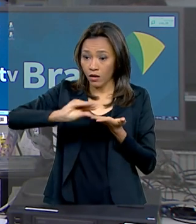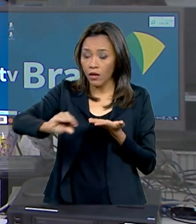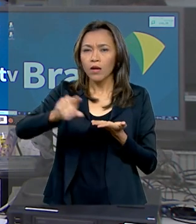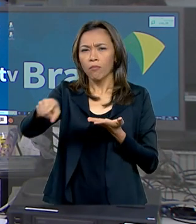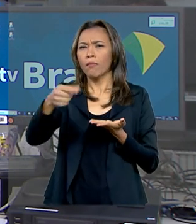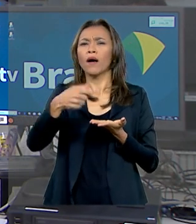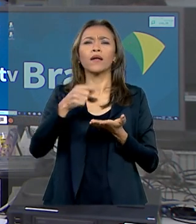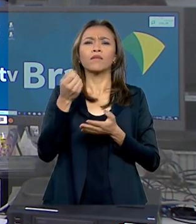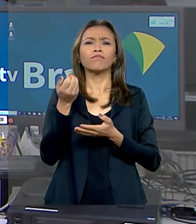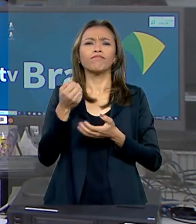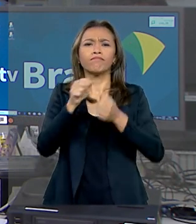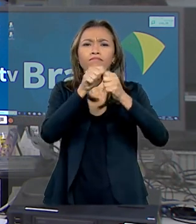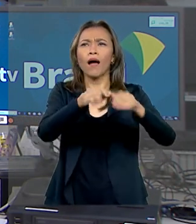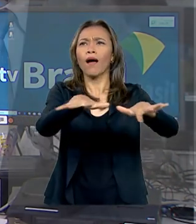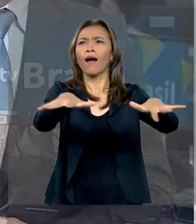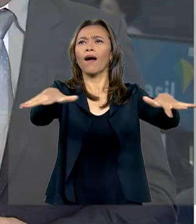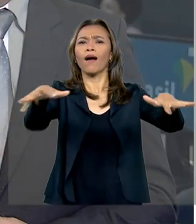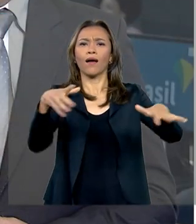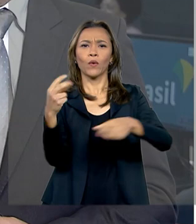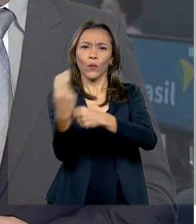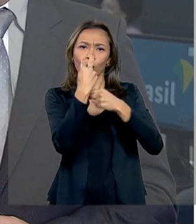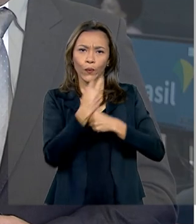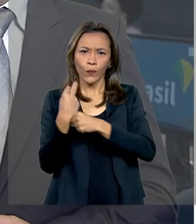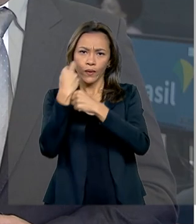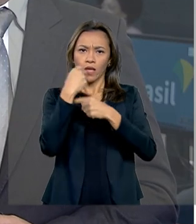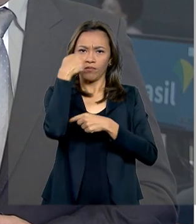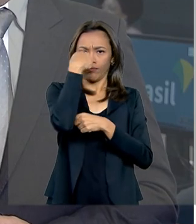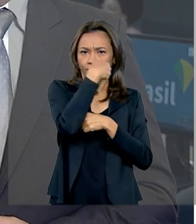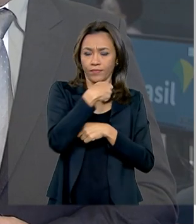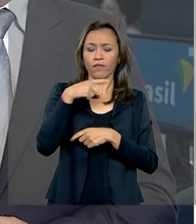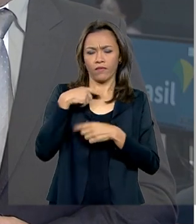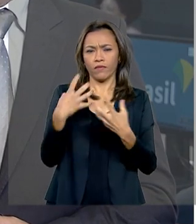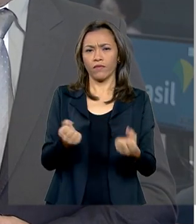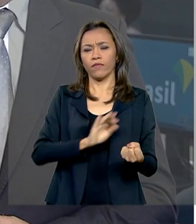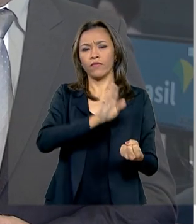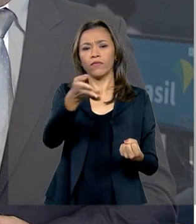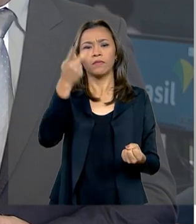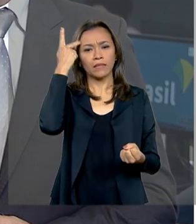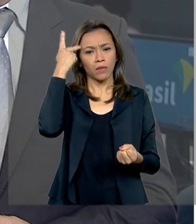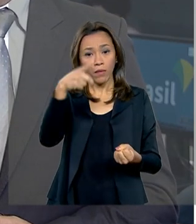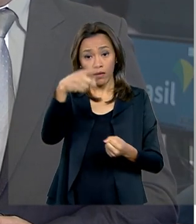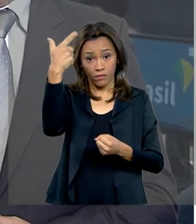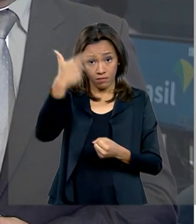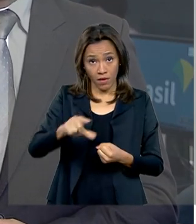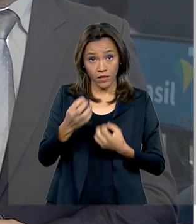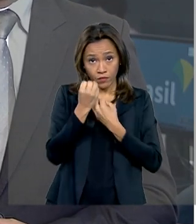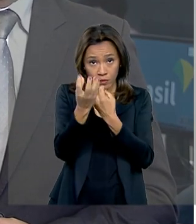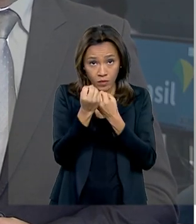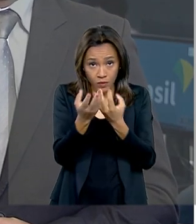odontológico. Vamos então até São Paulo. Ricardo Ferraz tem outras informações pra gente. Bom dia, Ricardo.